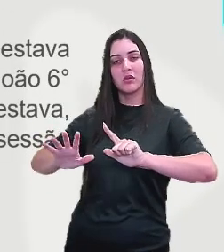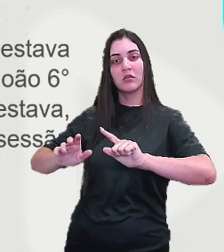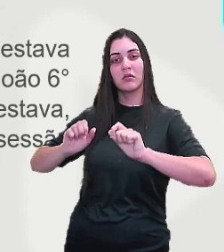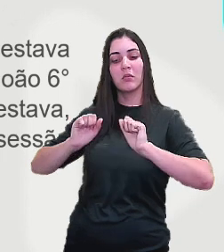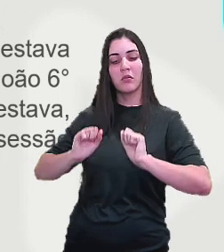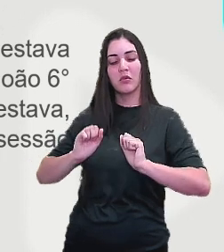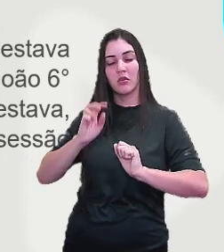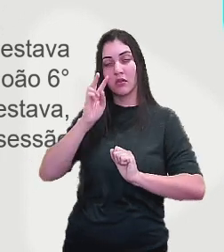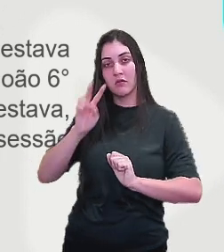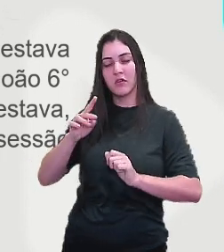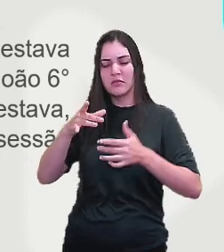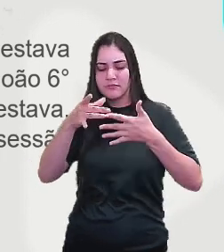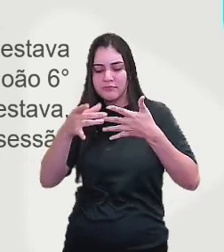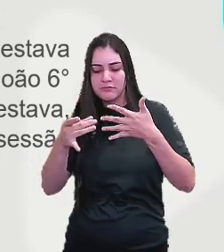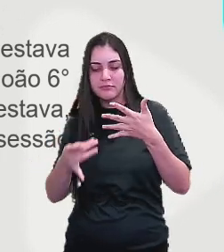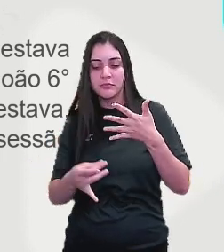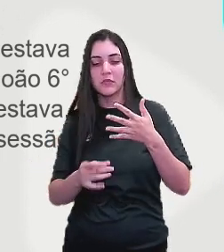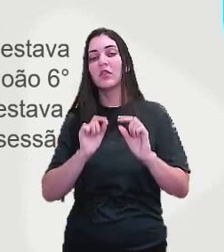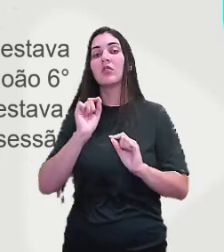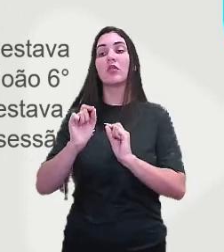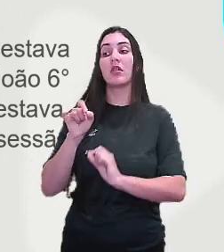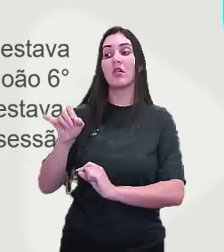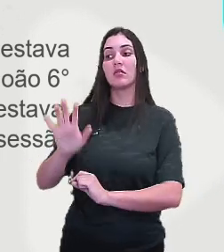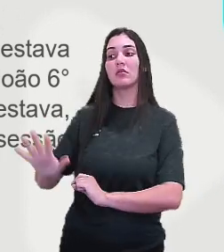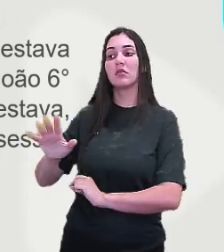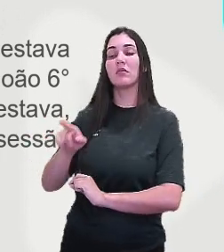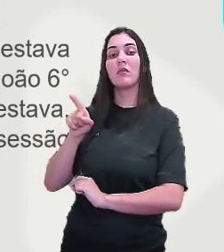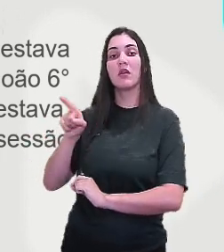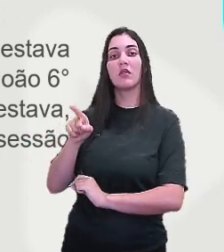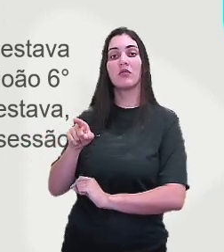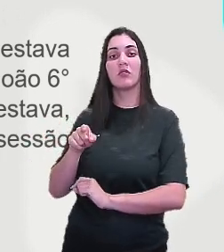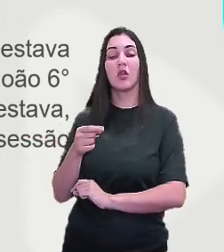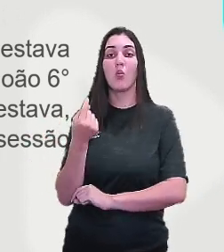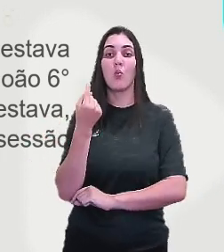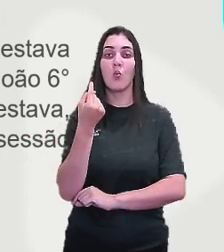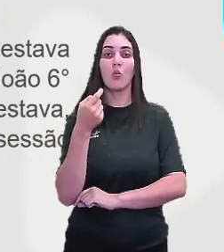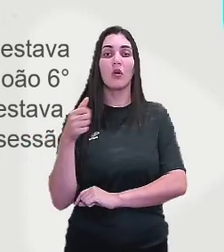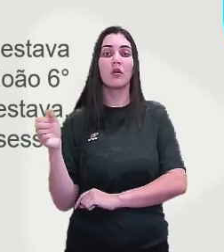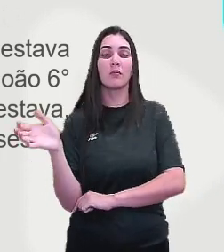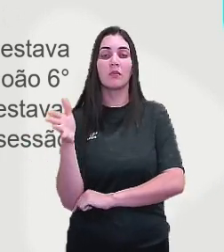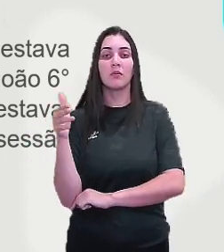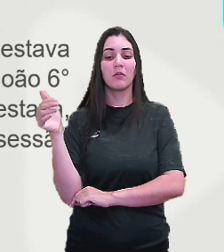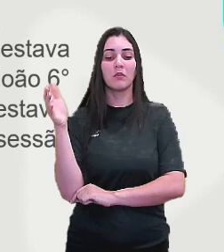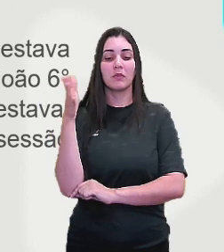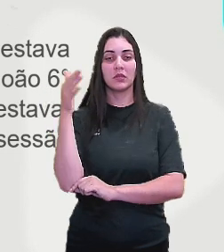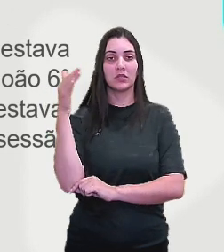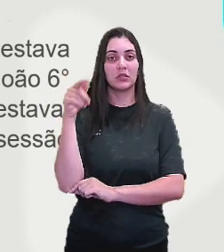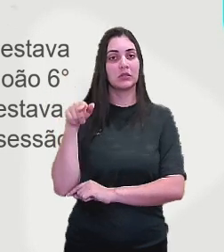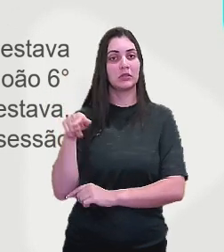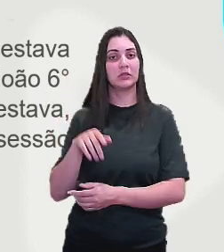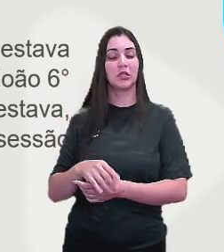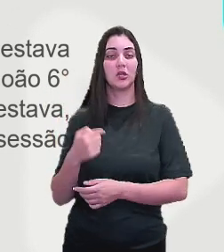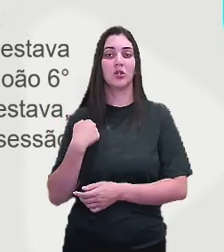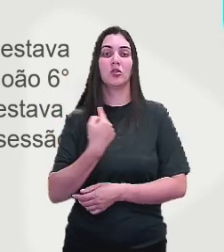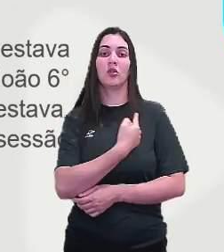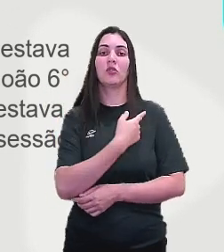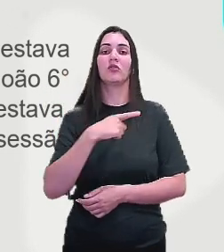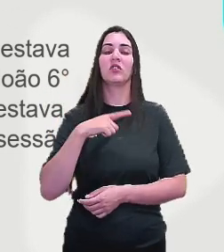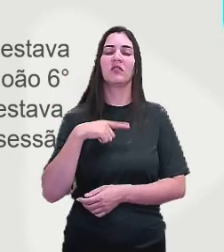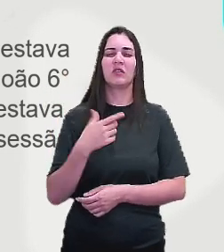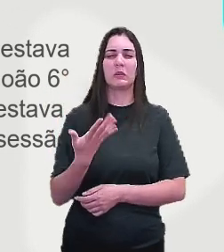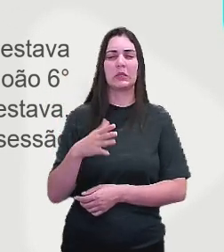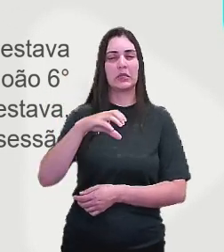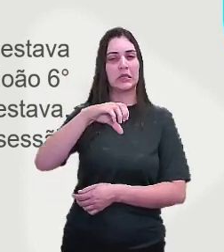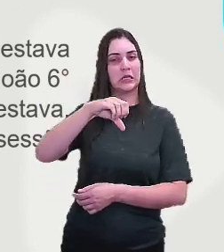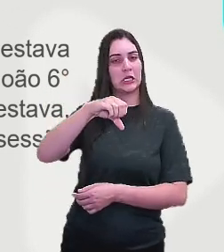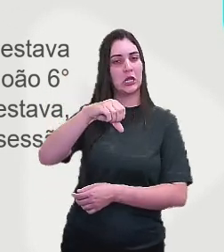possa ver com mais detalhe. Essa imagem é de uma das bandeiras, nós tivemos cerca de nove